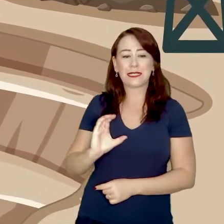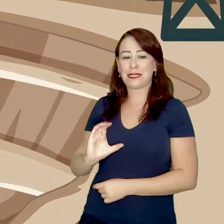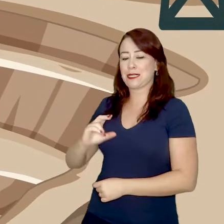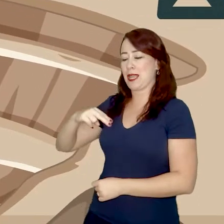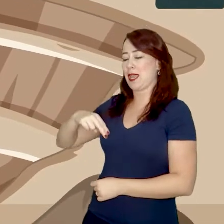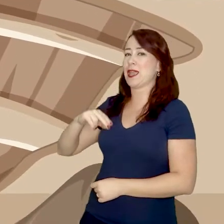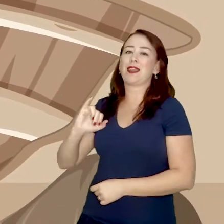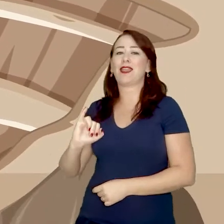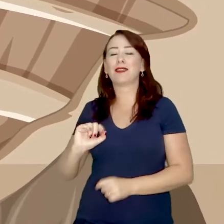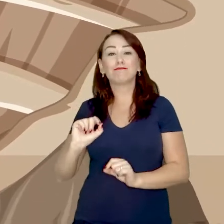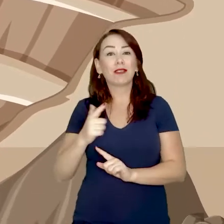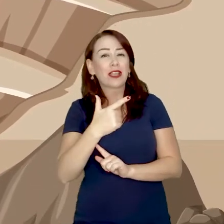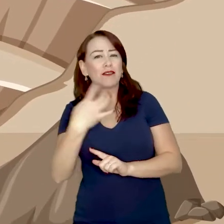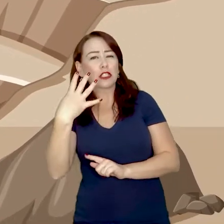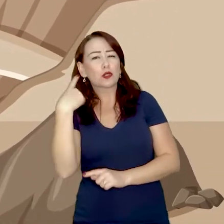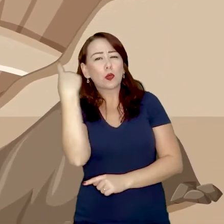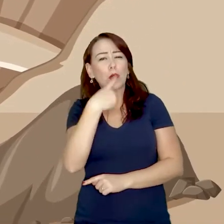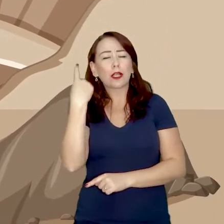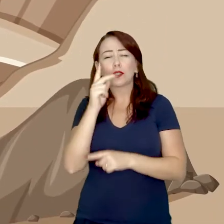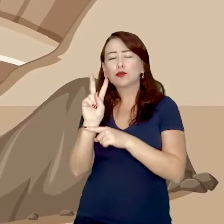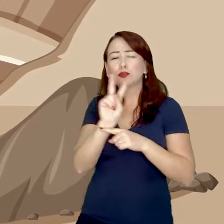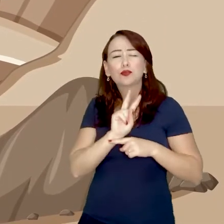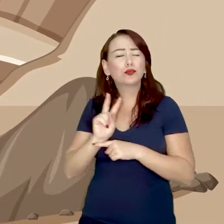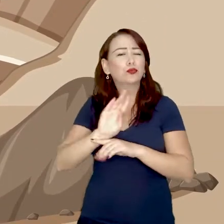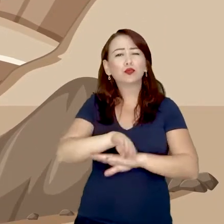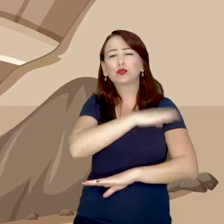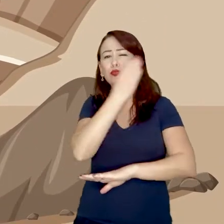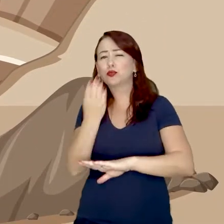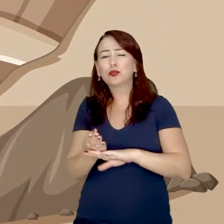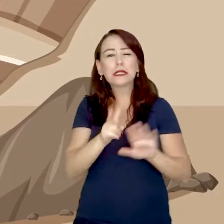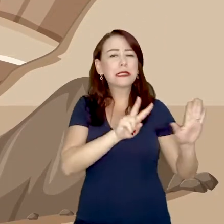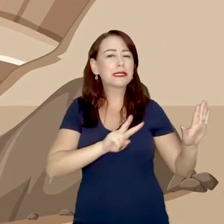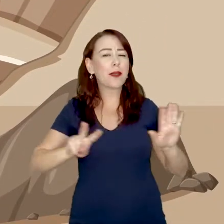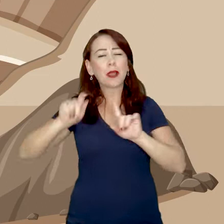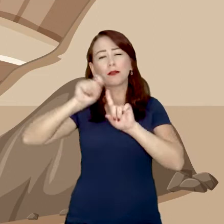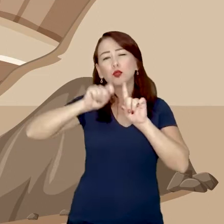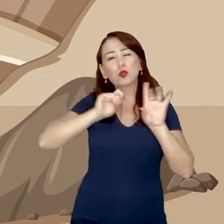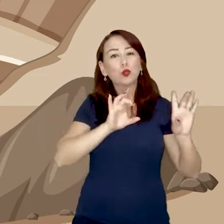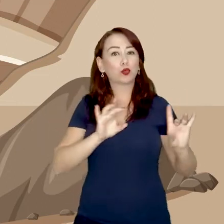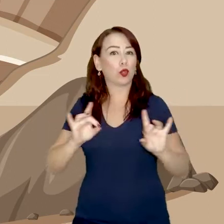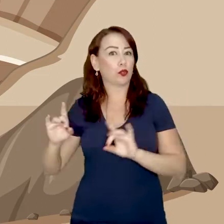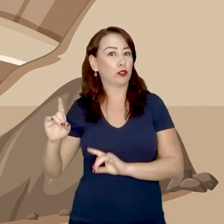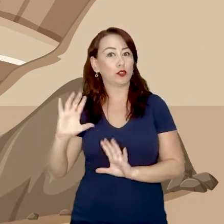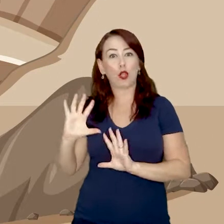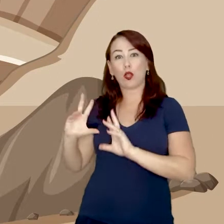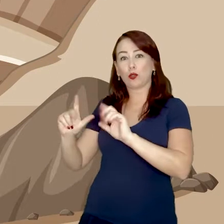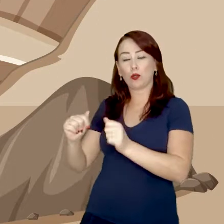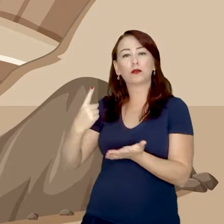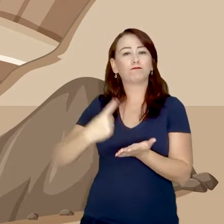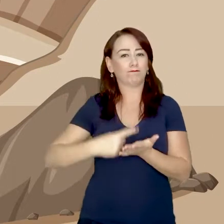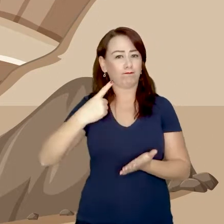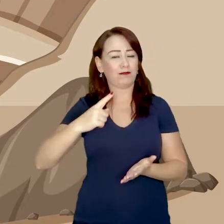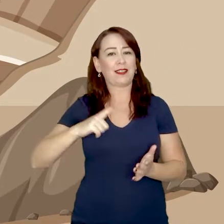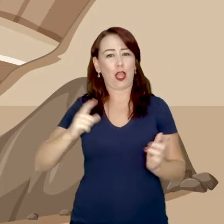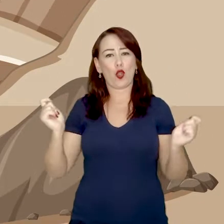CMI, 24 horas por dia, durante 7 dias por semana. Todas possuem a Declaração